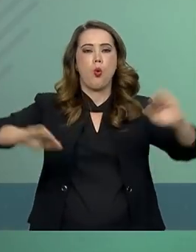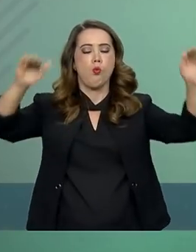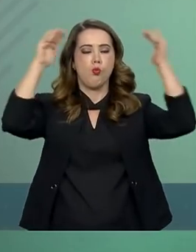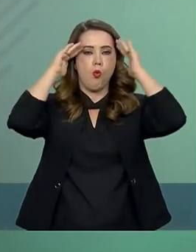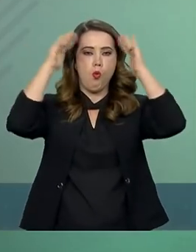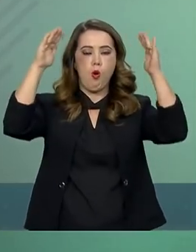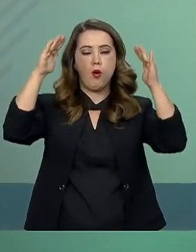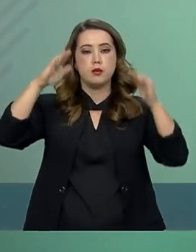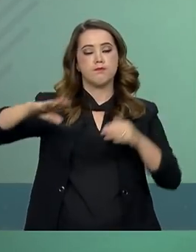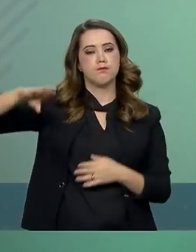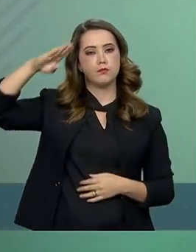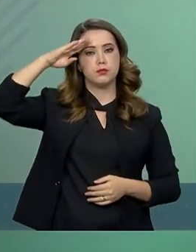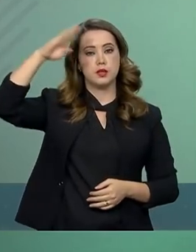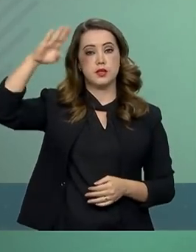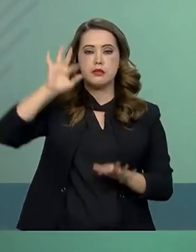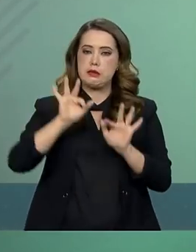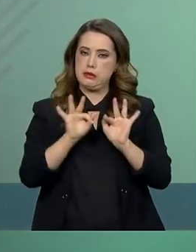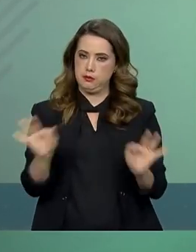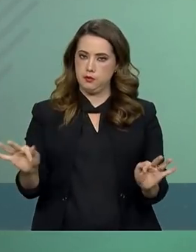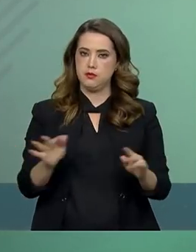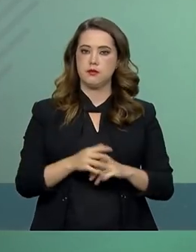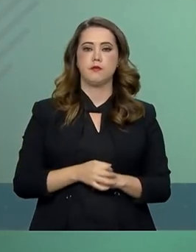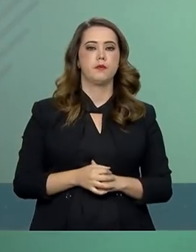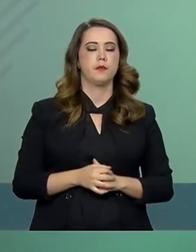militares simplificadas.